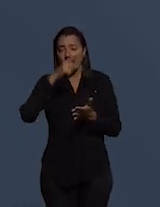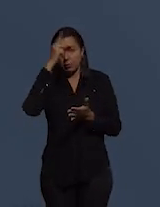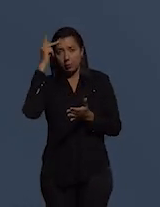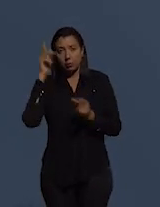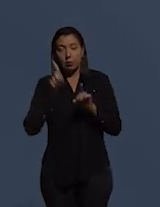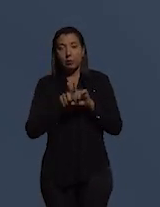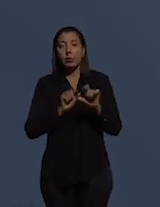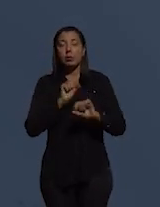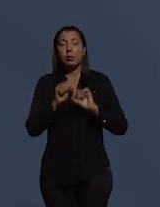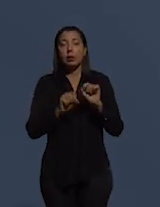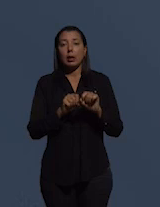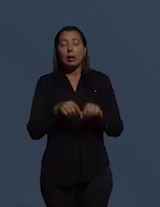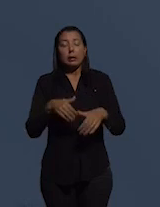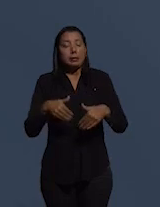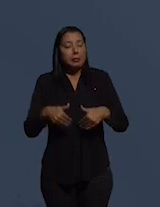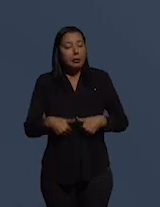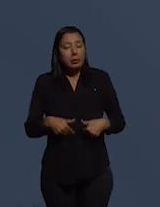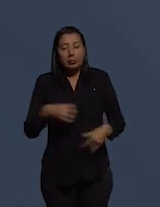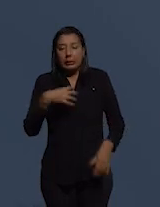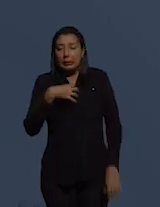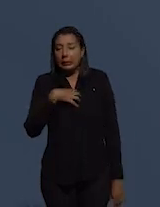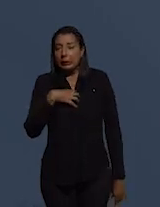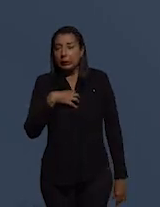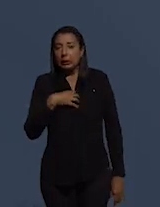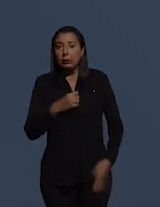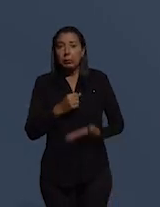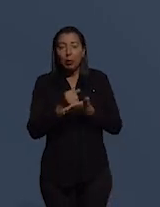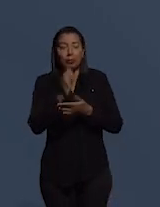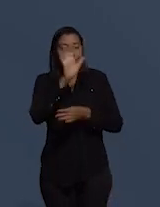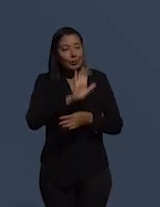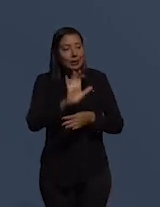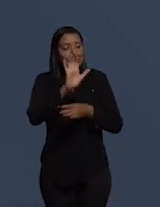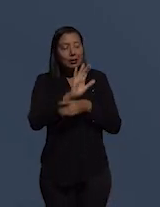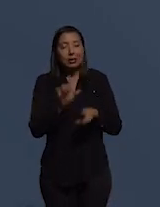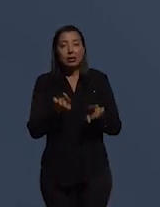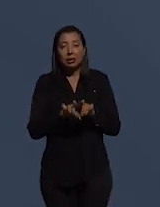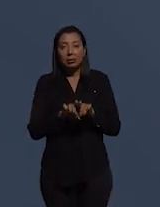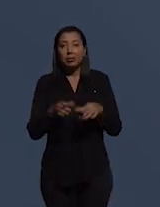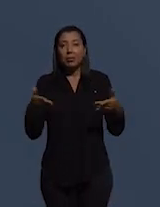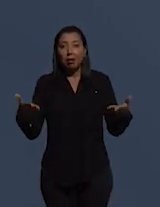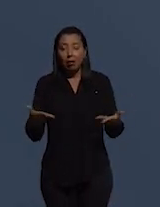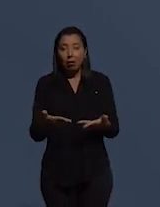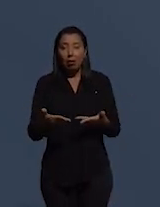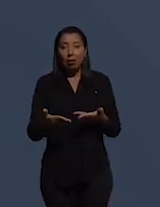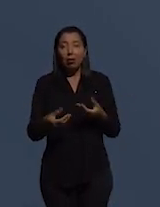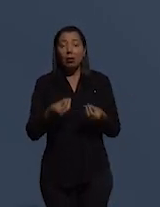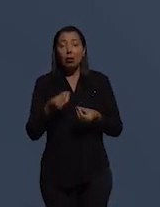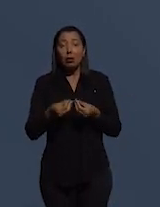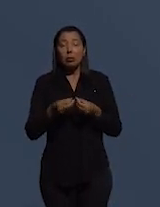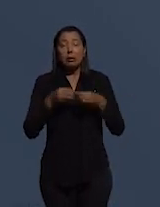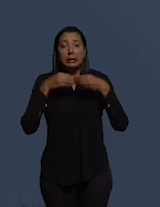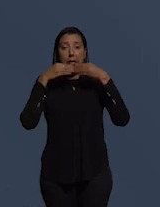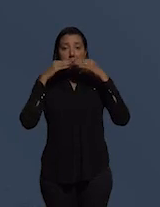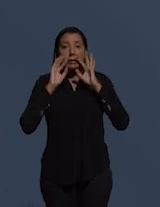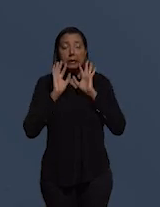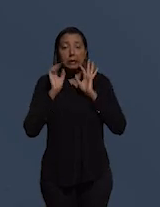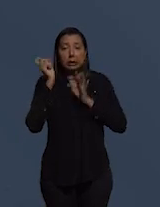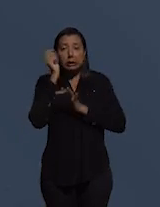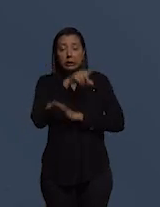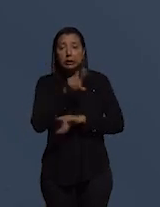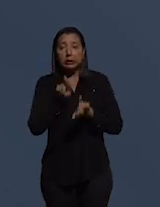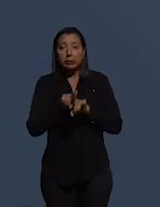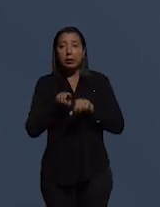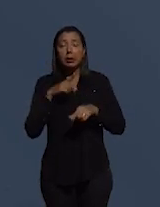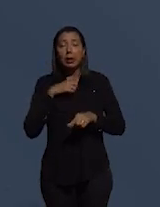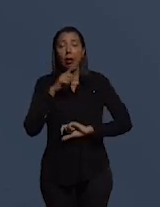famintos e buscam assistência do Estado, pois bem, nesse momento dramático observar desvios